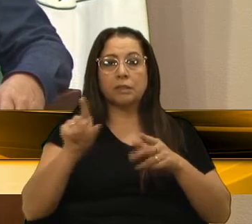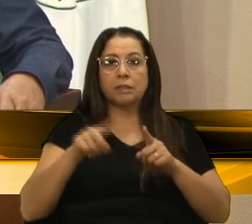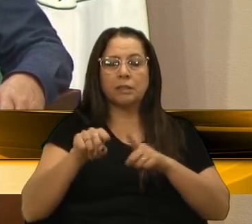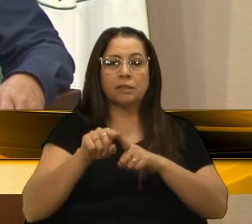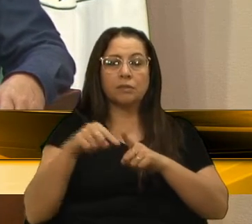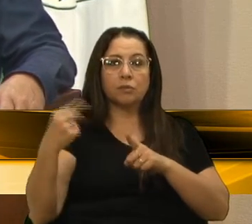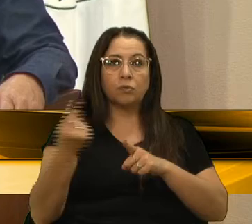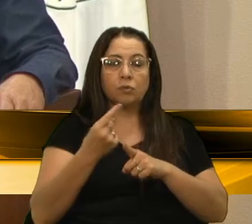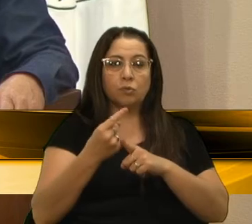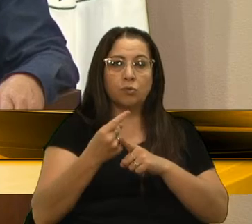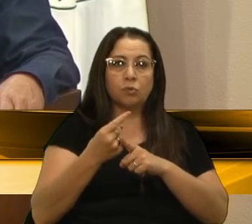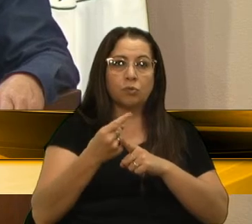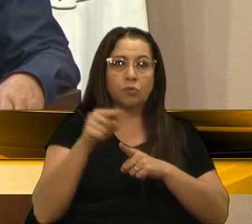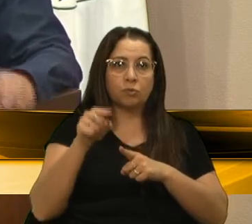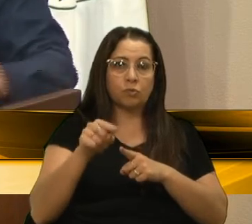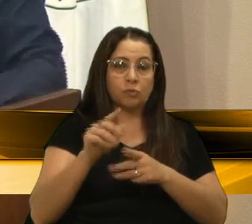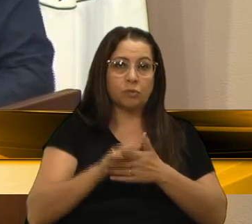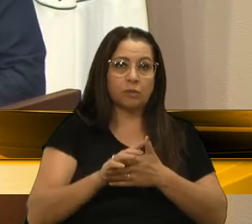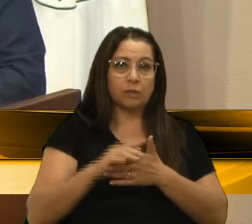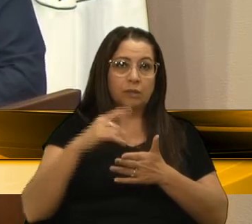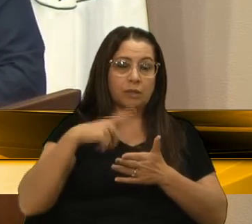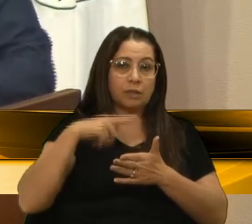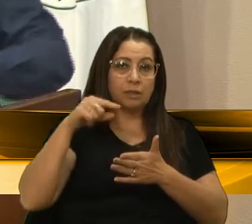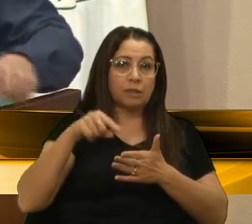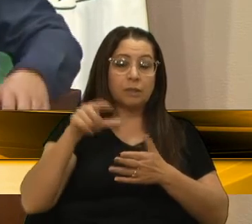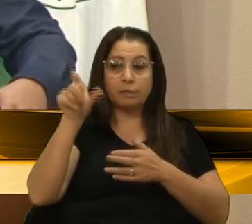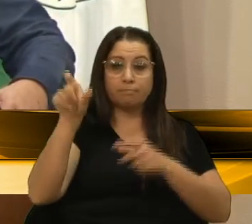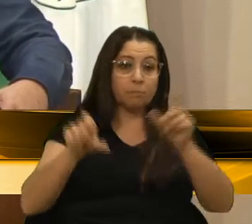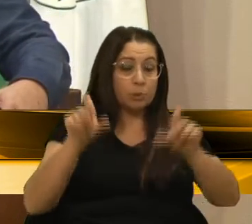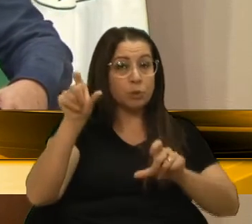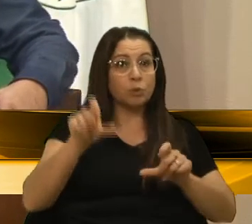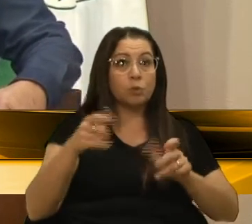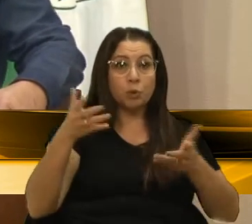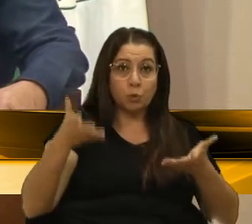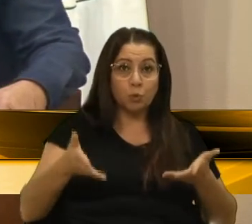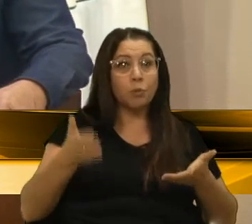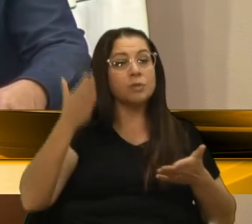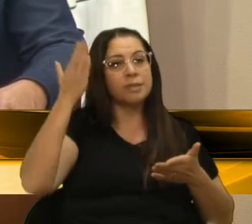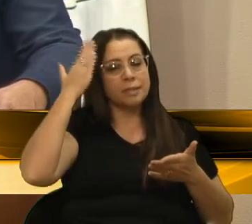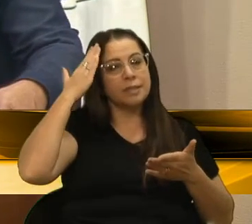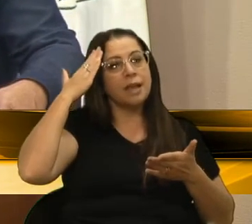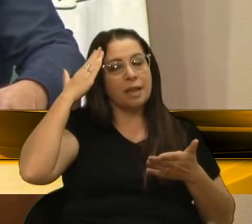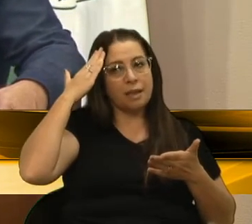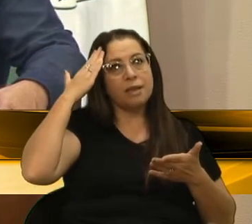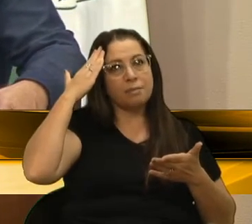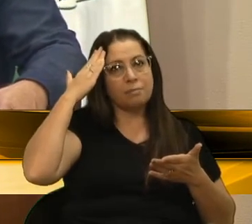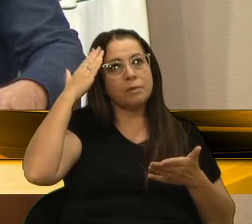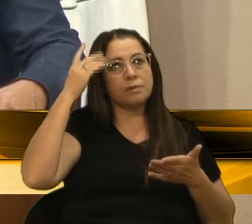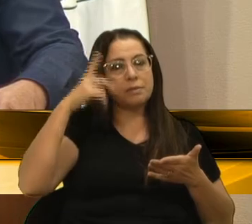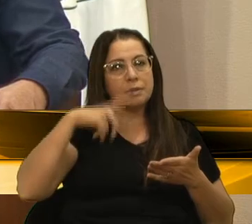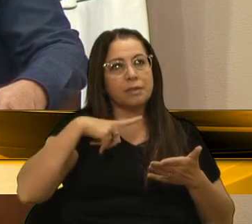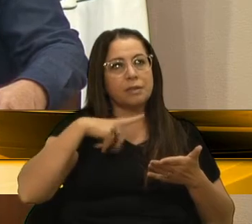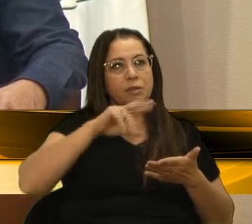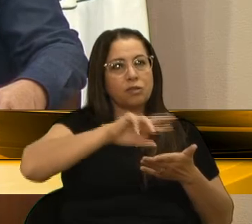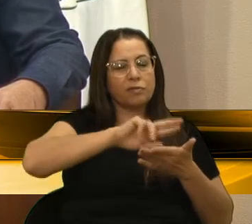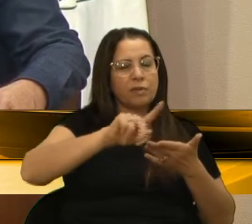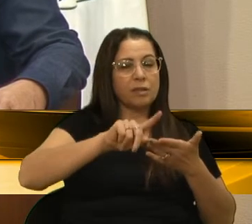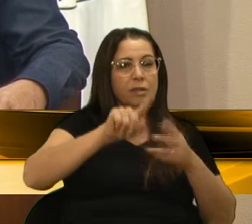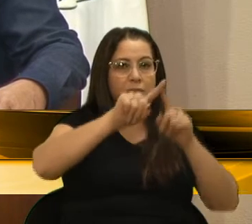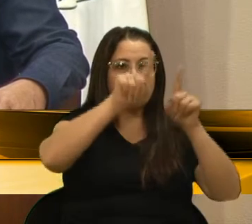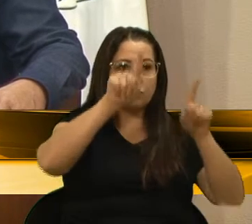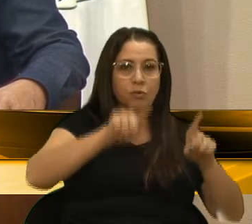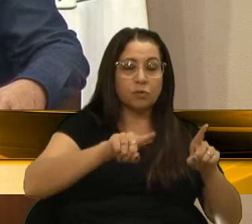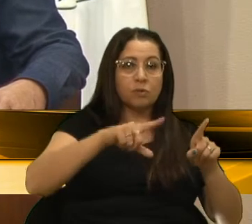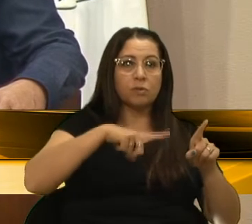bitola do tubo, aqui, então assim, pessoas que, hoje a gente sabe que tem, vários servidores que também,